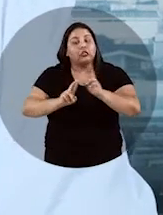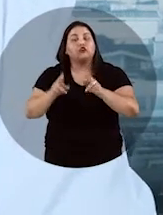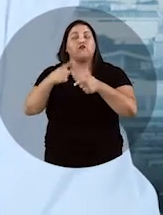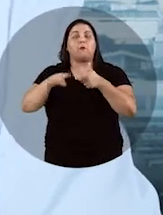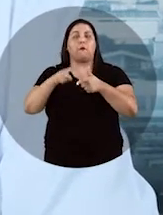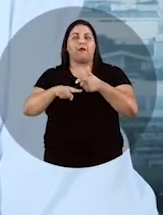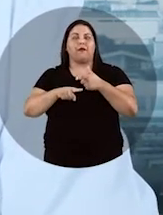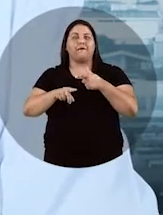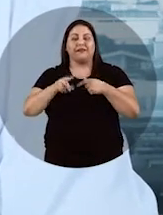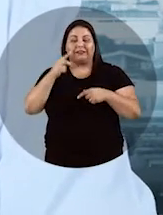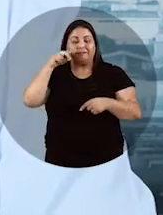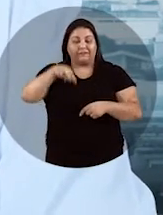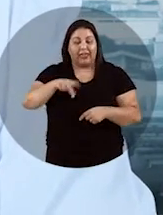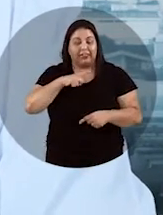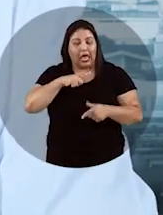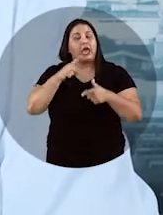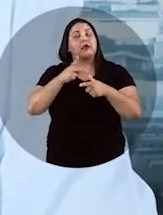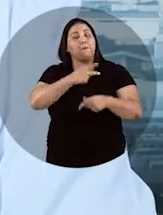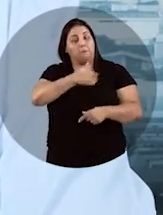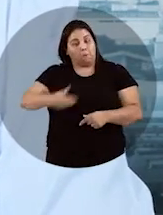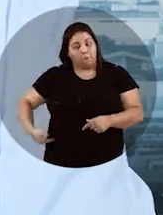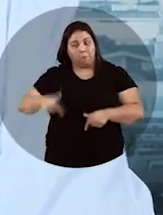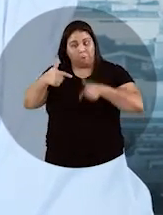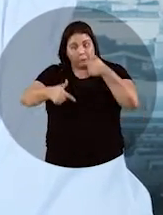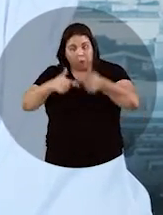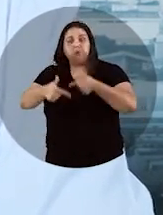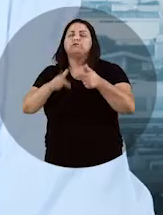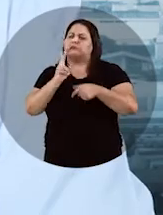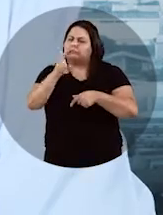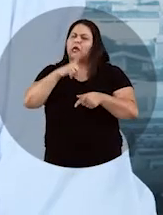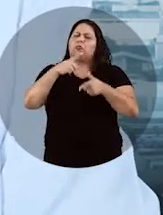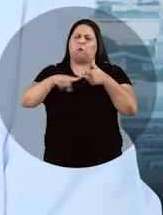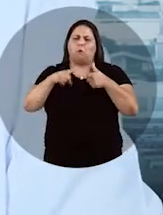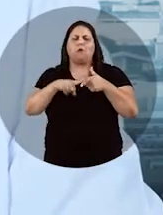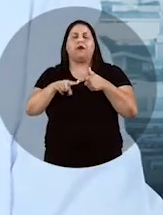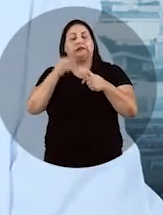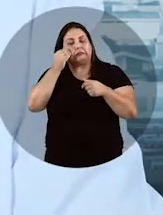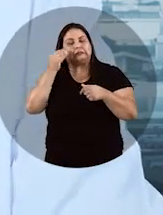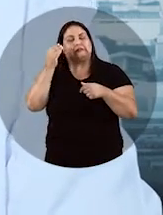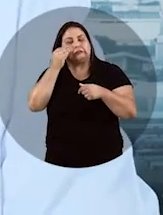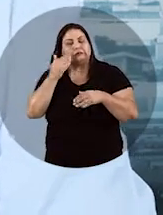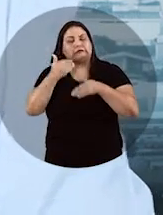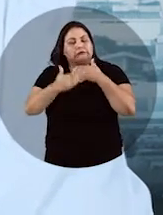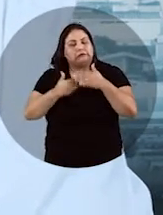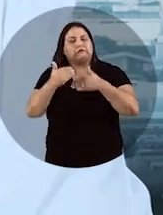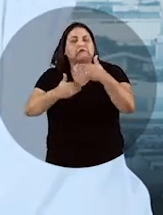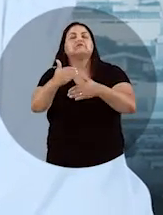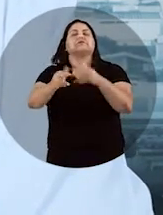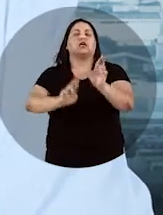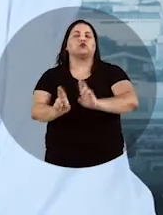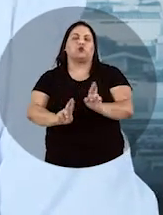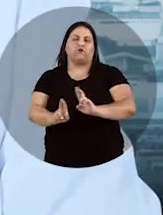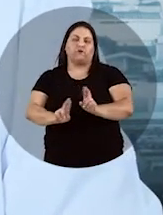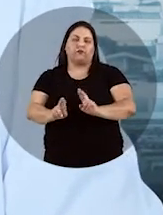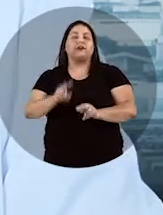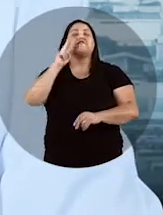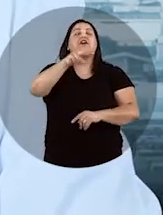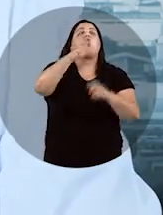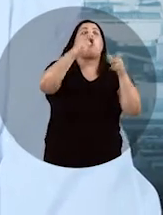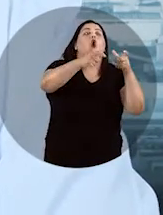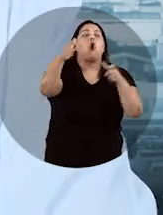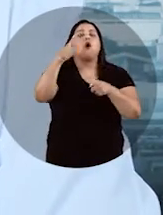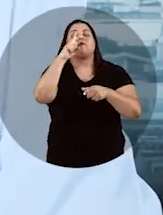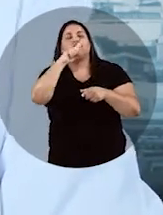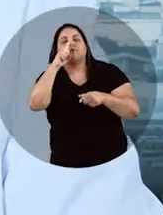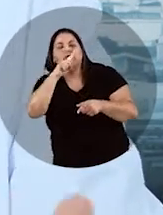dos problemas, porque sempre vai haver problemas. Se vispulco, sempre terá demanda. E você tem que procurar acompanhar essas demandas. Ver as linhas que